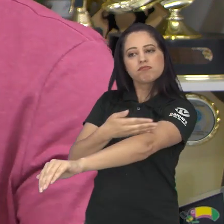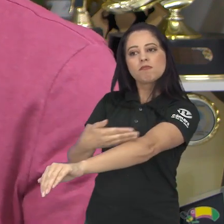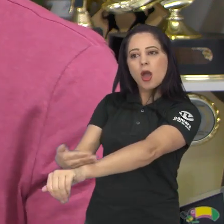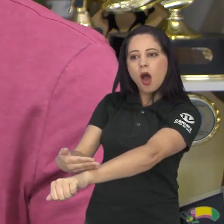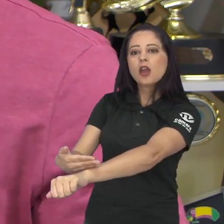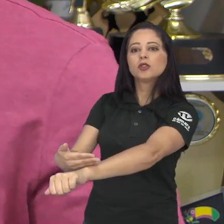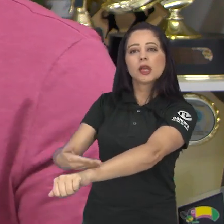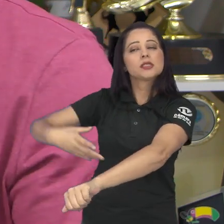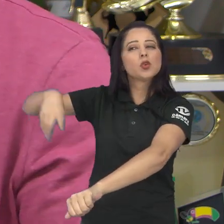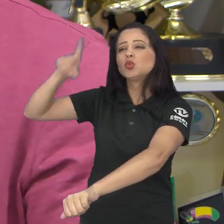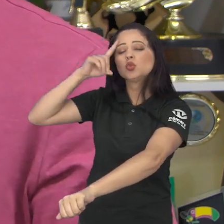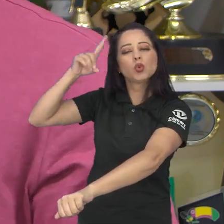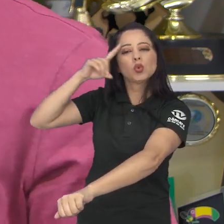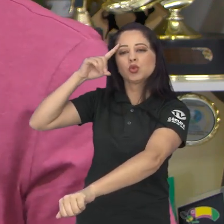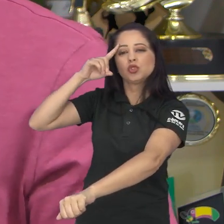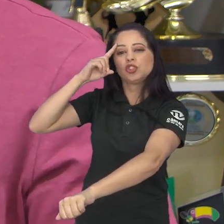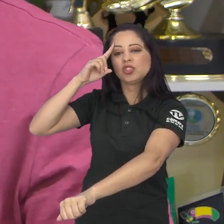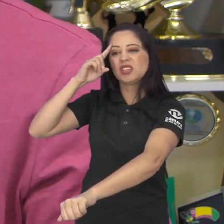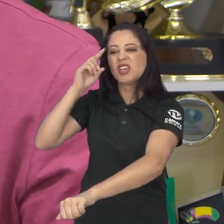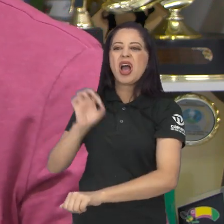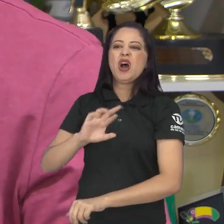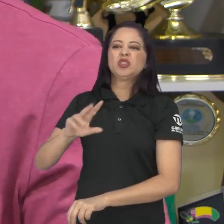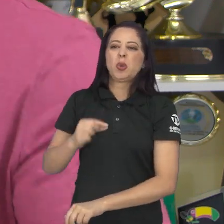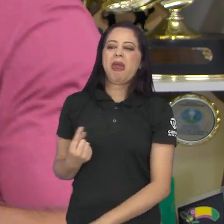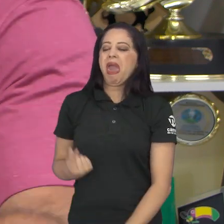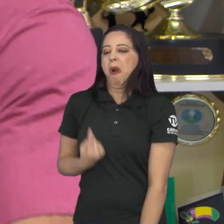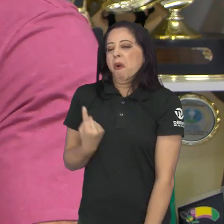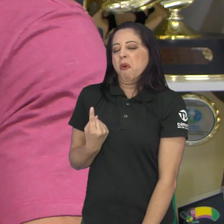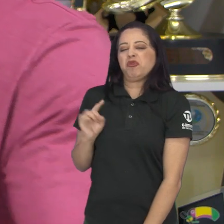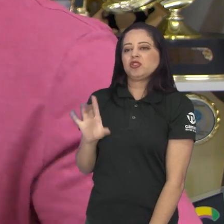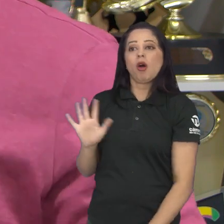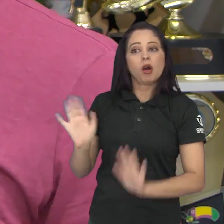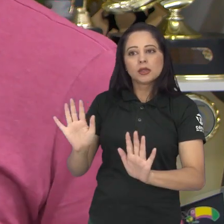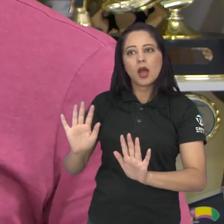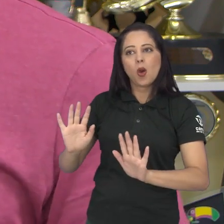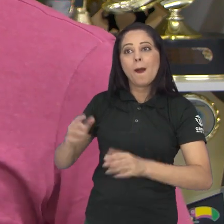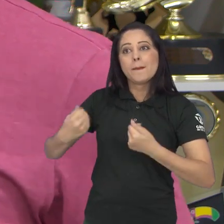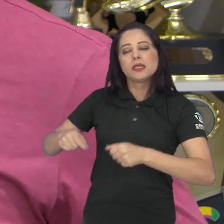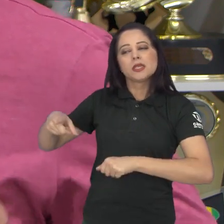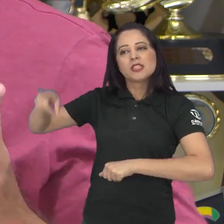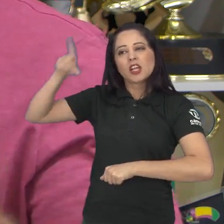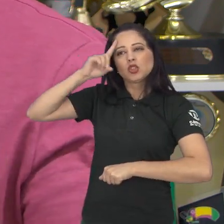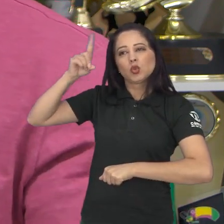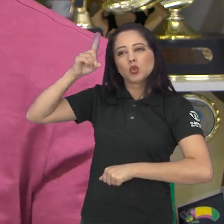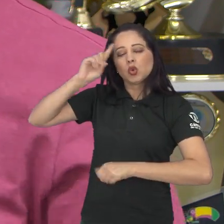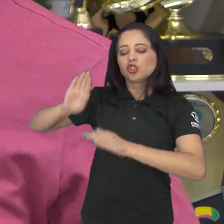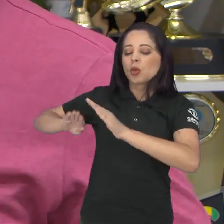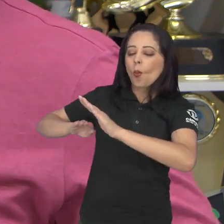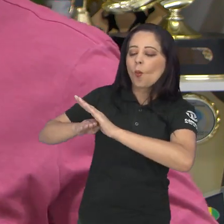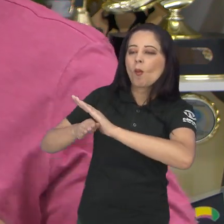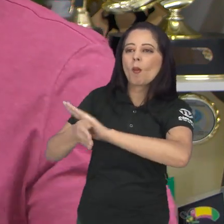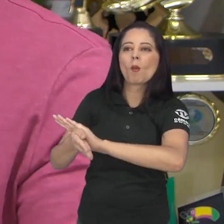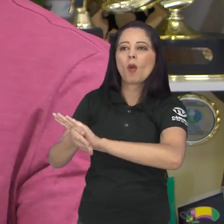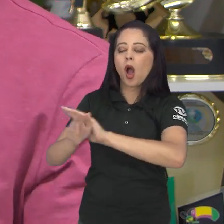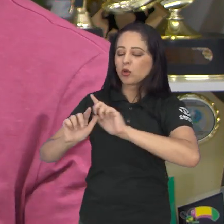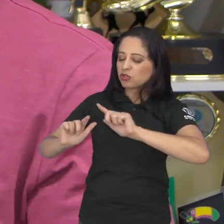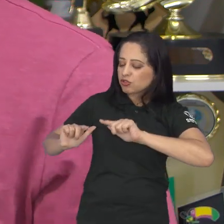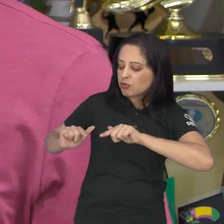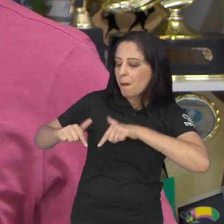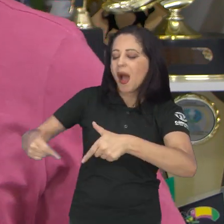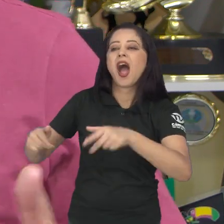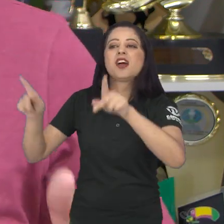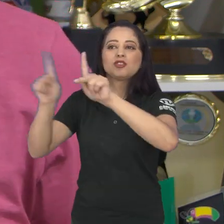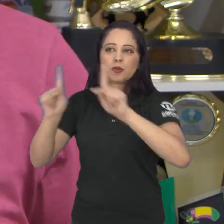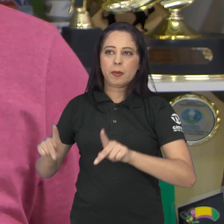mostrar a educação nossa, a conscientização, ele é diário. Não é apenas faz uma vez e acabou. Então a gente tem que começar a fazer esse